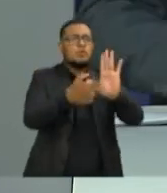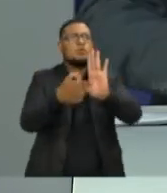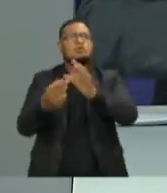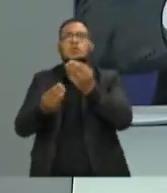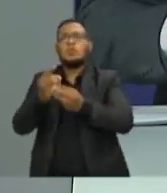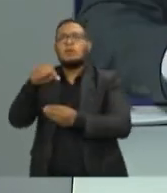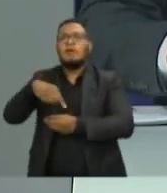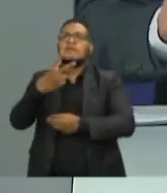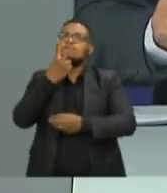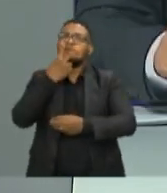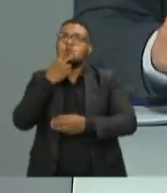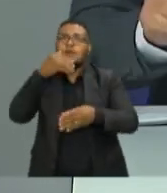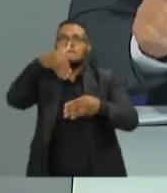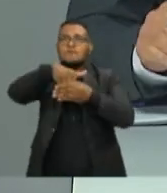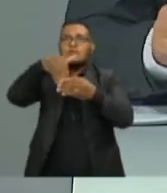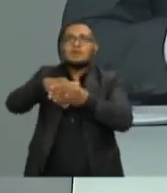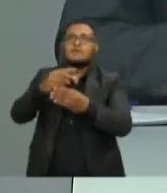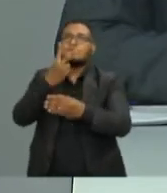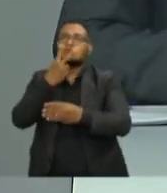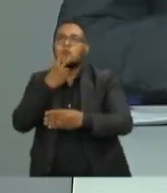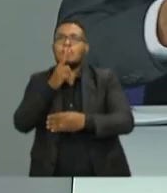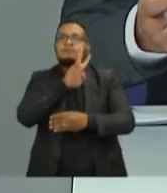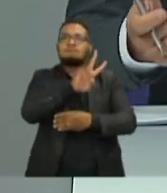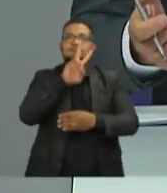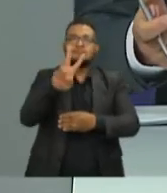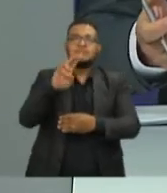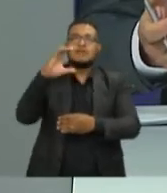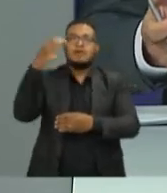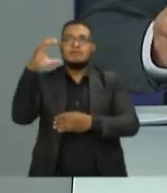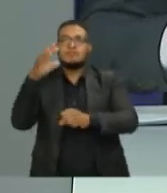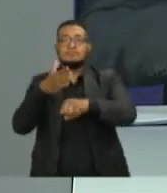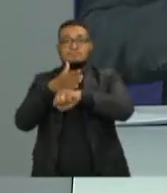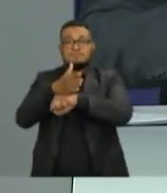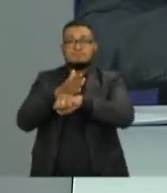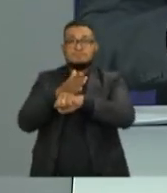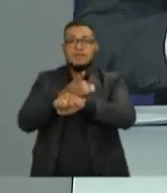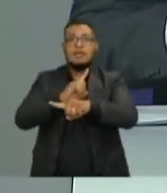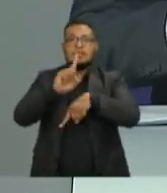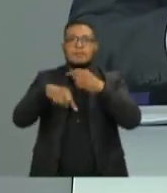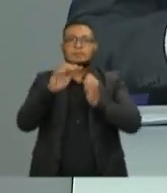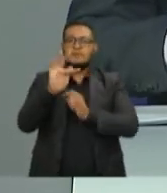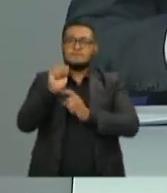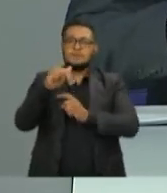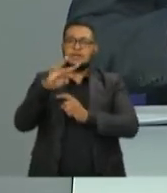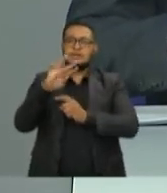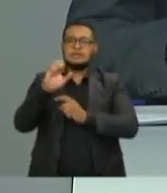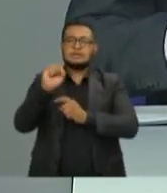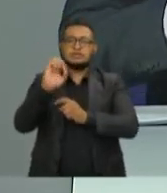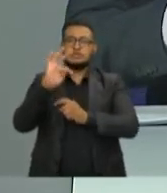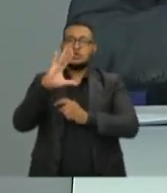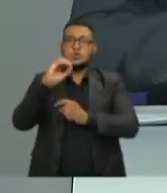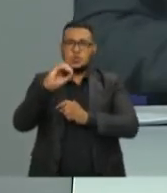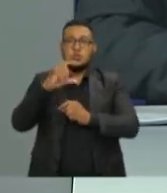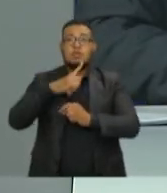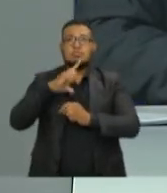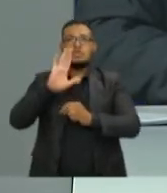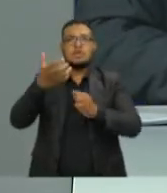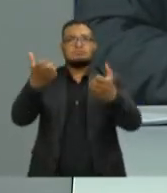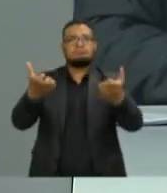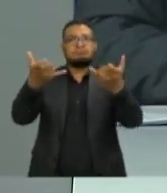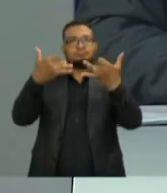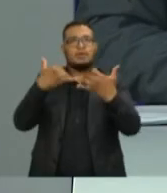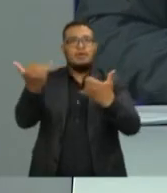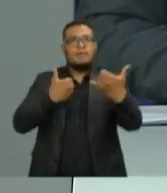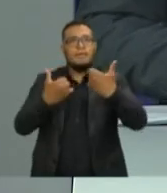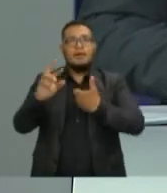em Vitória, Cariacica, Vila Velha e Serra. E após o Fantástico, um programa com o resultado das eleições nesse segundo turno.